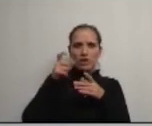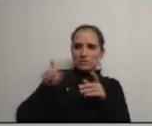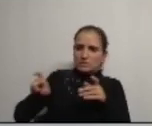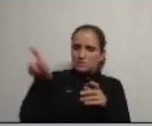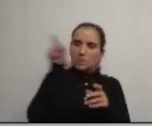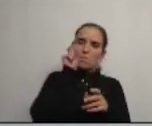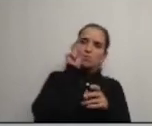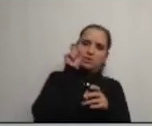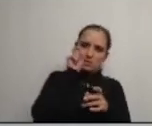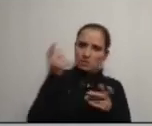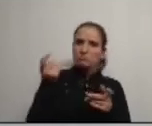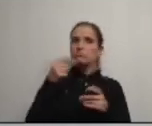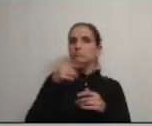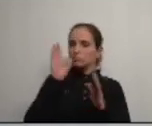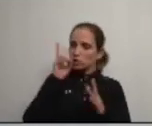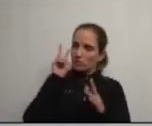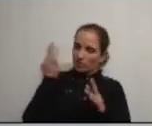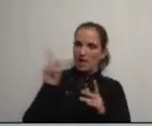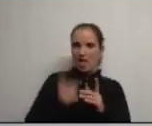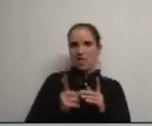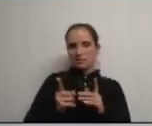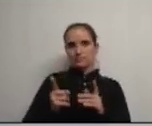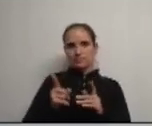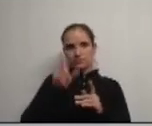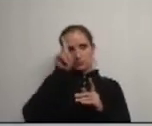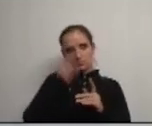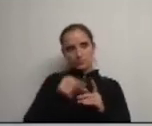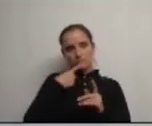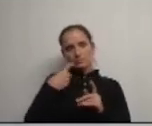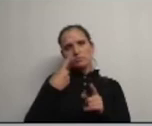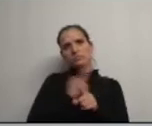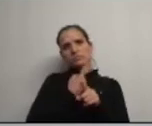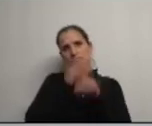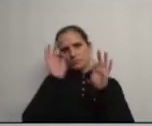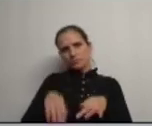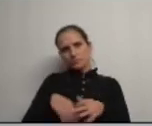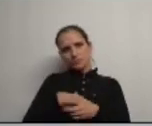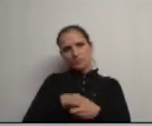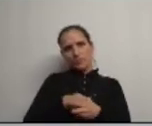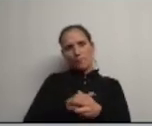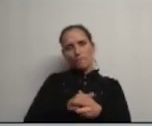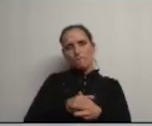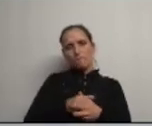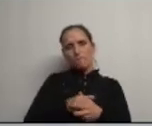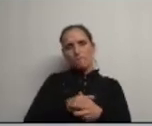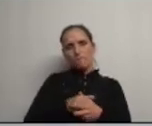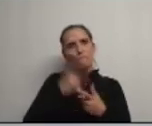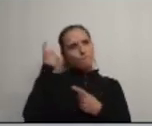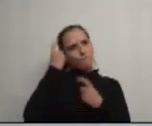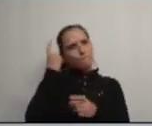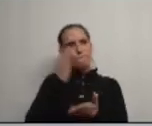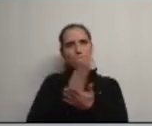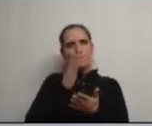proteção eu penso que é preciso olhar para isso como também gostaria de fazer uma pergunta final o que fico de reflexão Sr. Presidente